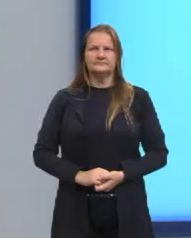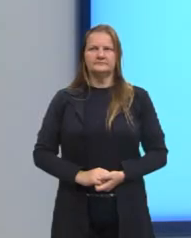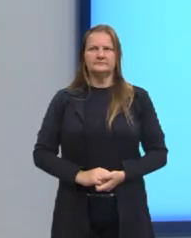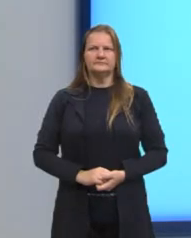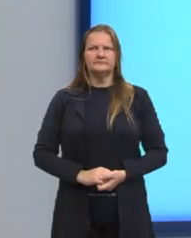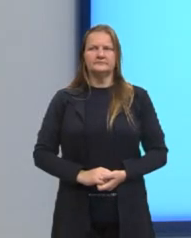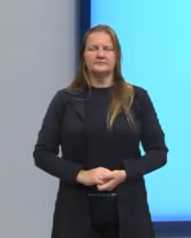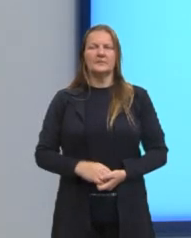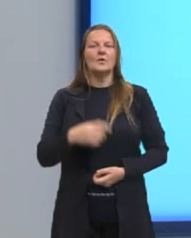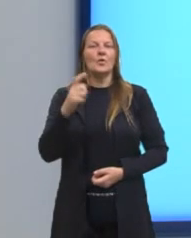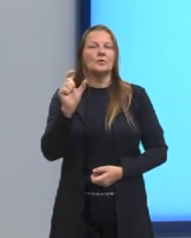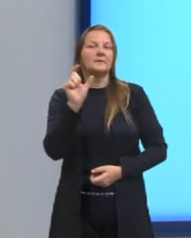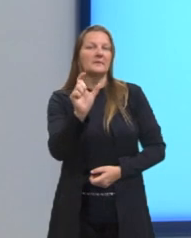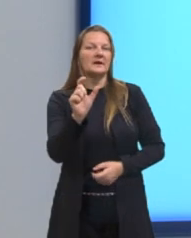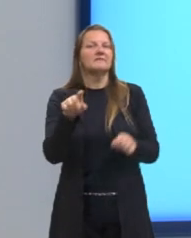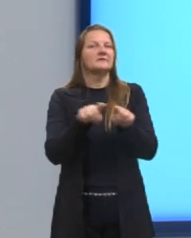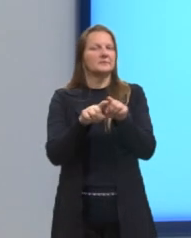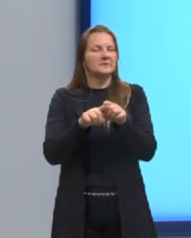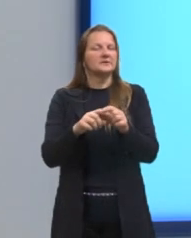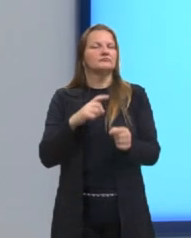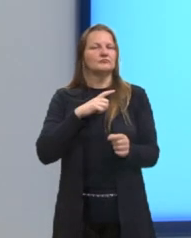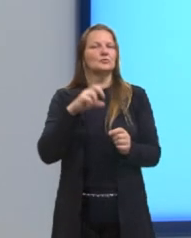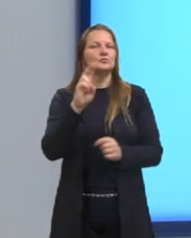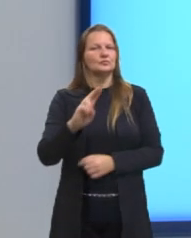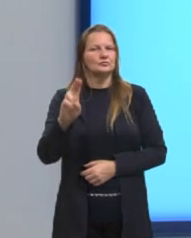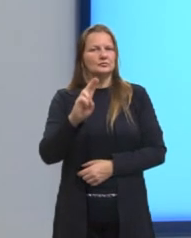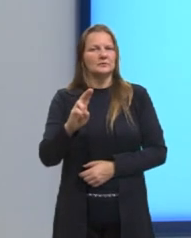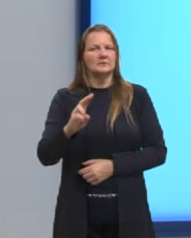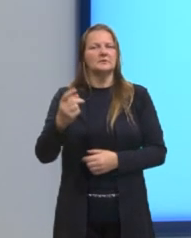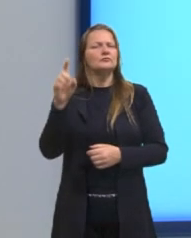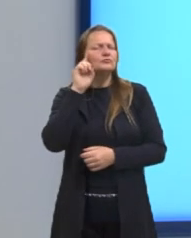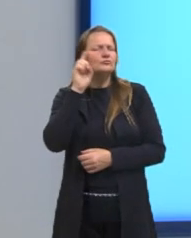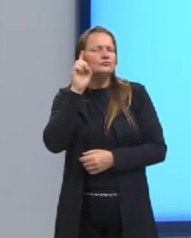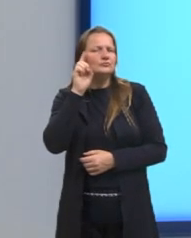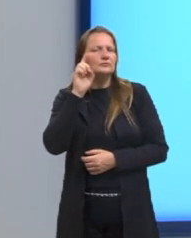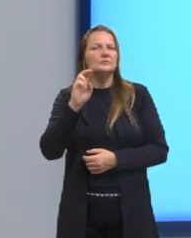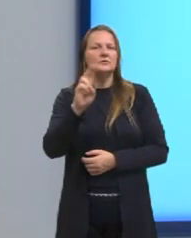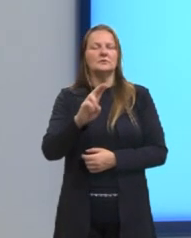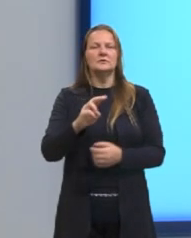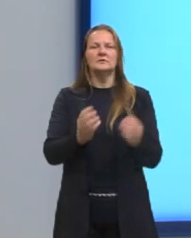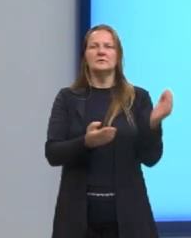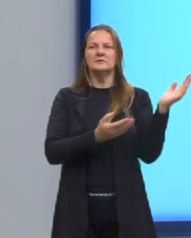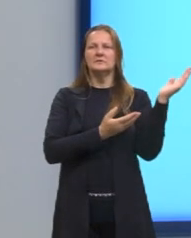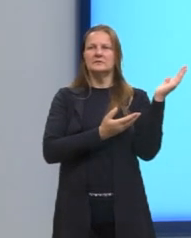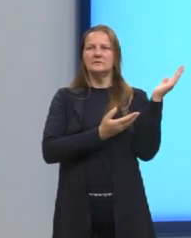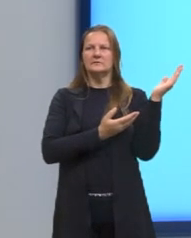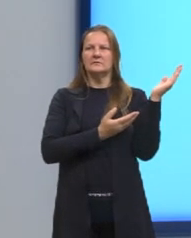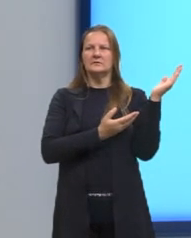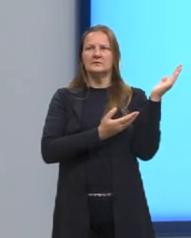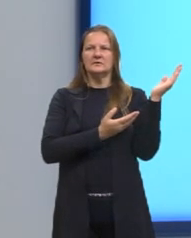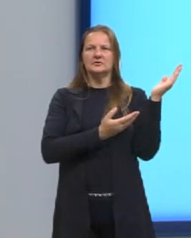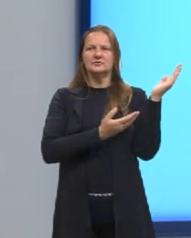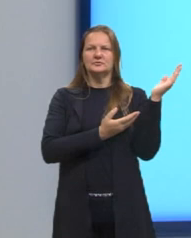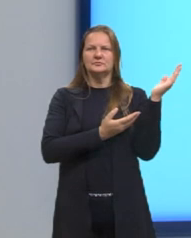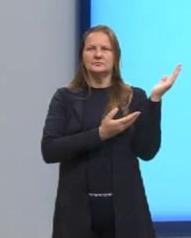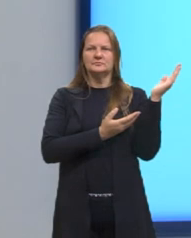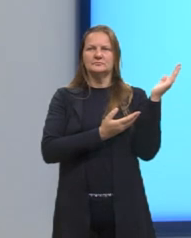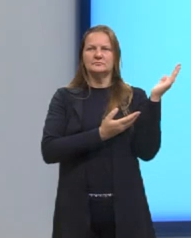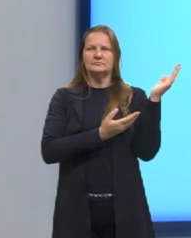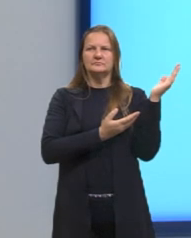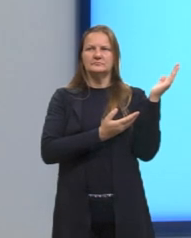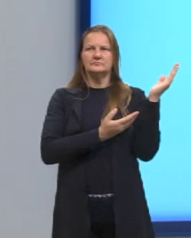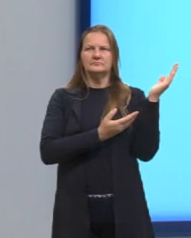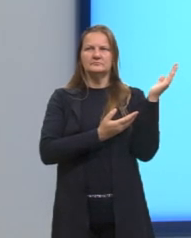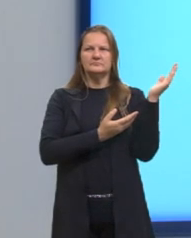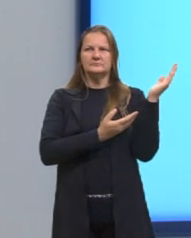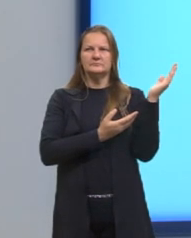Outra palavra muito, outra expressão muito usada no nosso dia a dia é o thumbs up, thumbs down. Por que thumbs up,